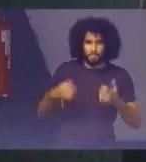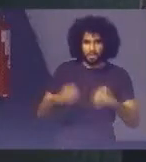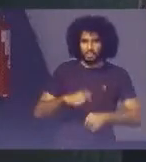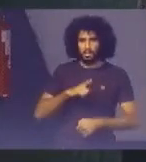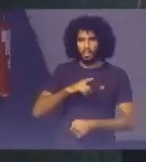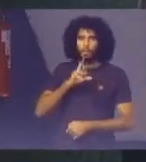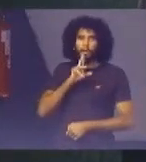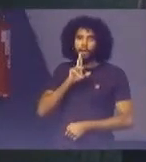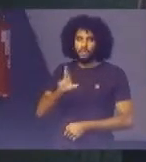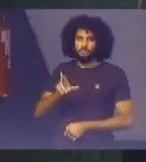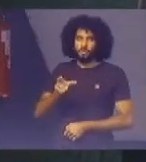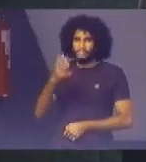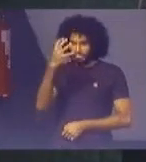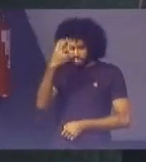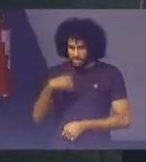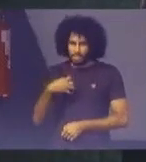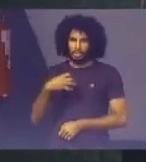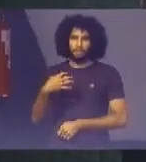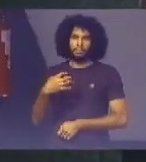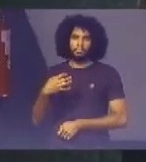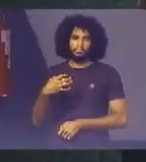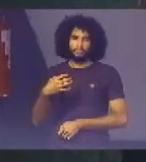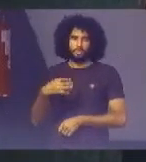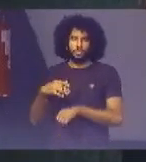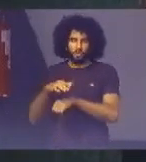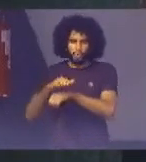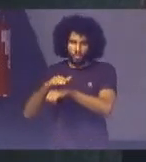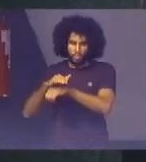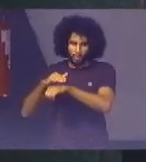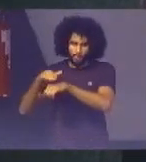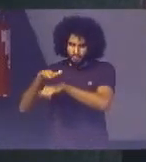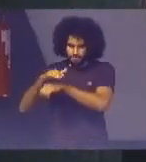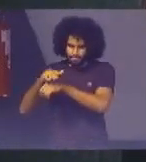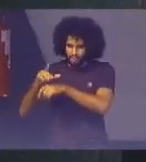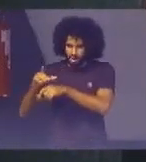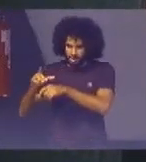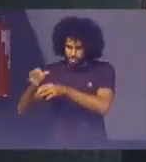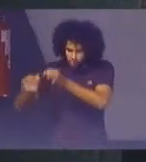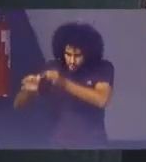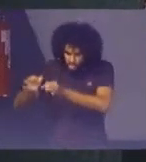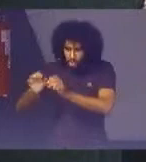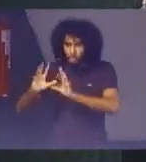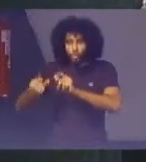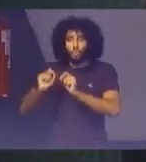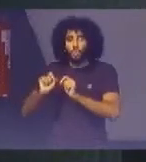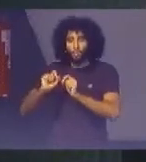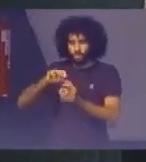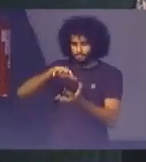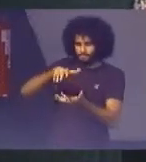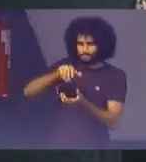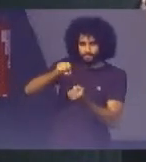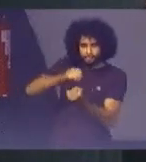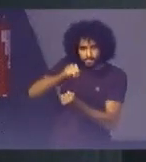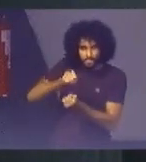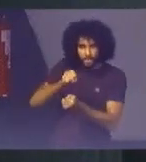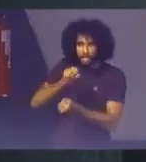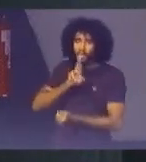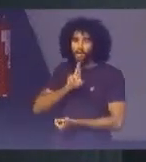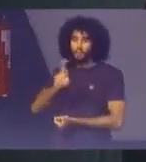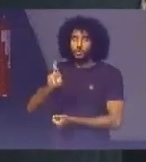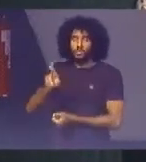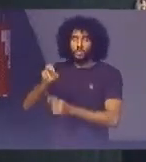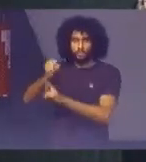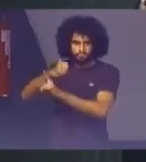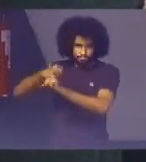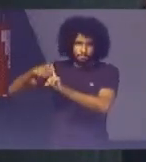Célere do poder judiciário Isso tudo É sustentabilidade É dar uma resposta social É dar uma